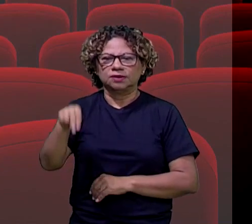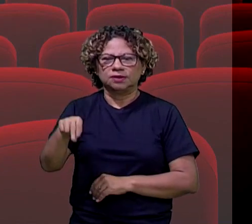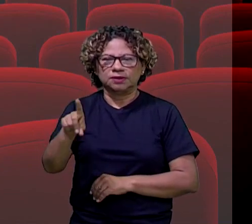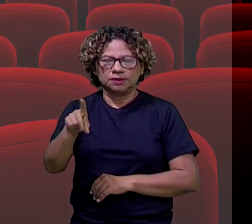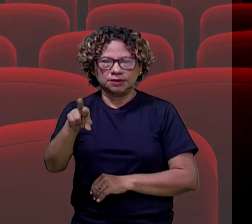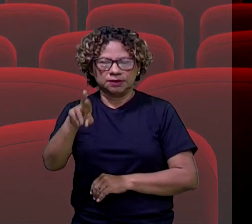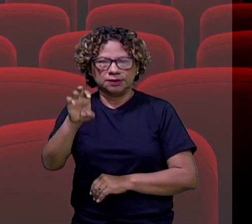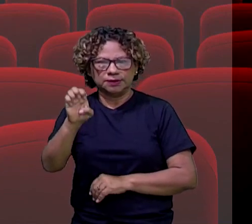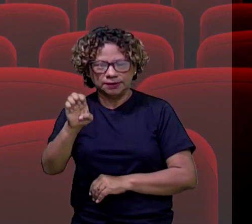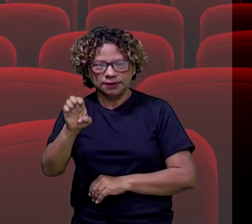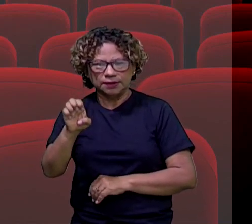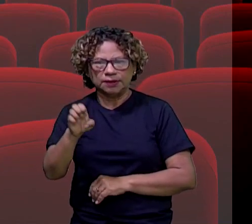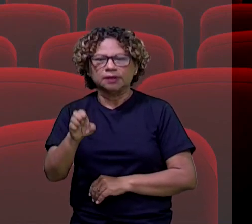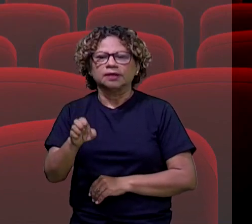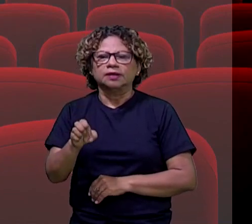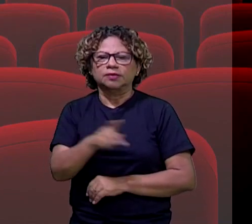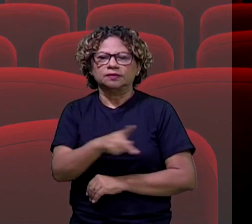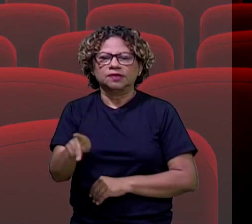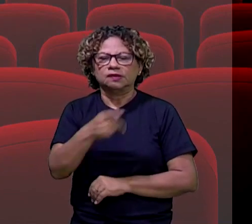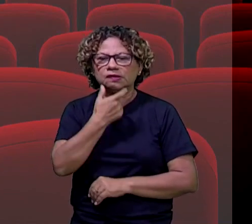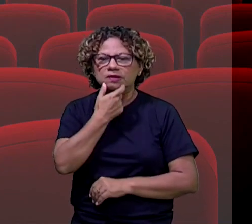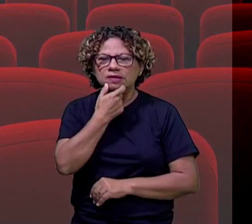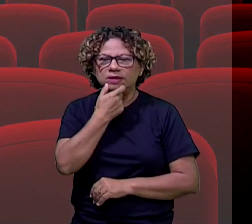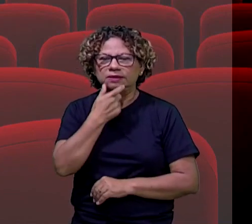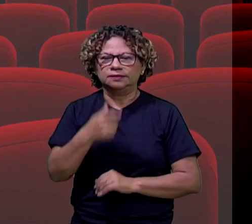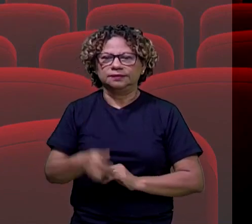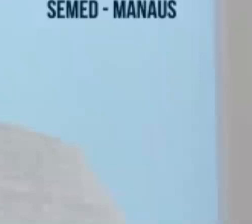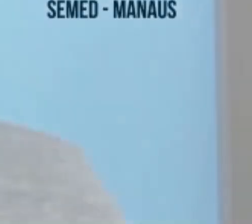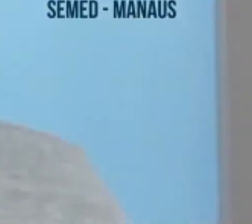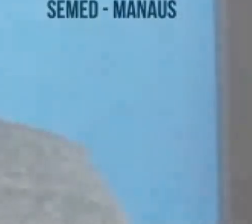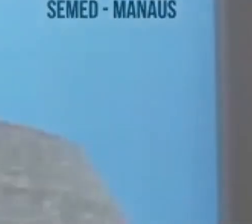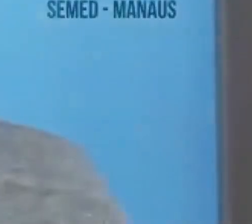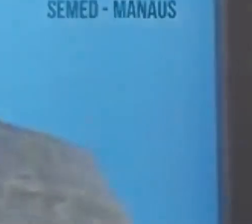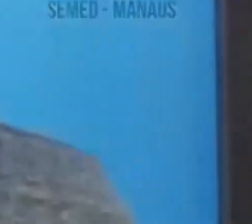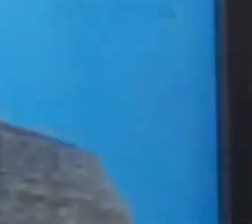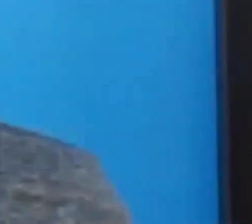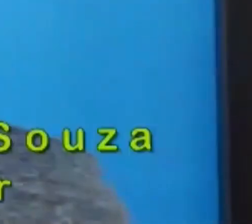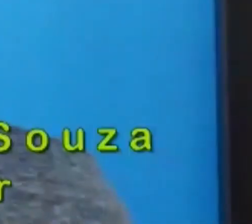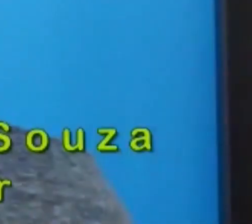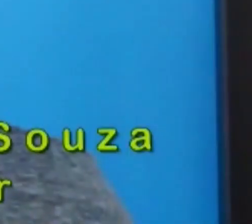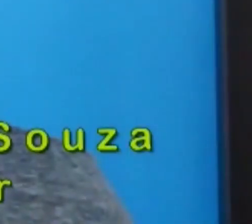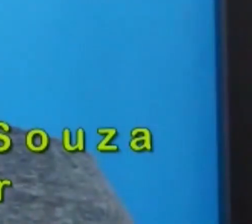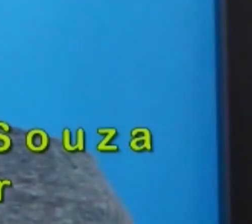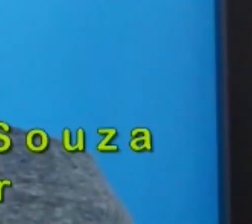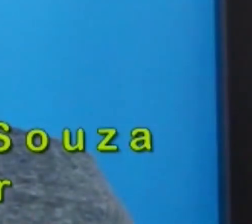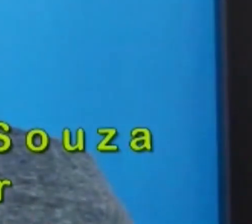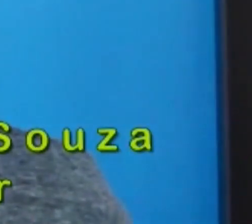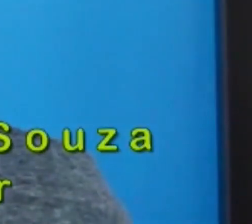professor de língua inglesa. Vamos ver qual é o filme que ele está indicando para a gente? Olá, eu sou o professor André Machado de Souza.